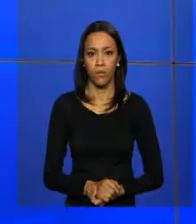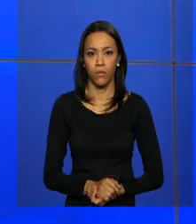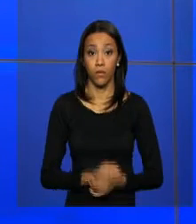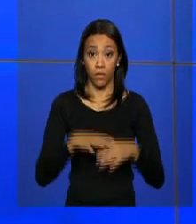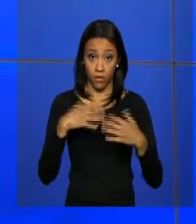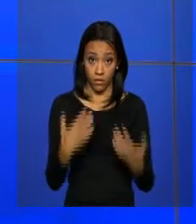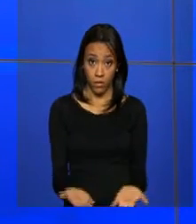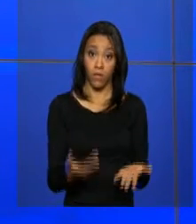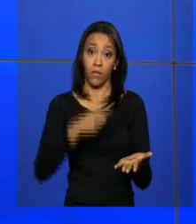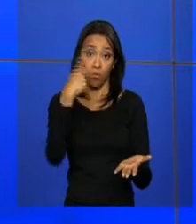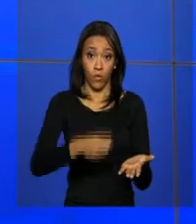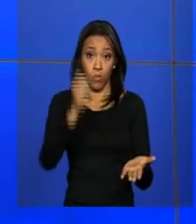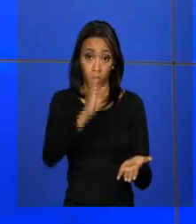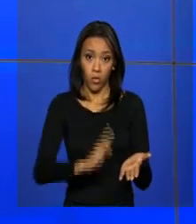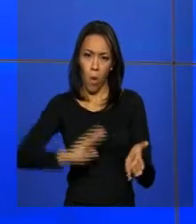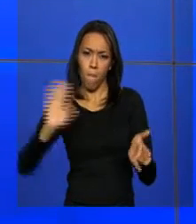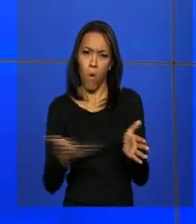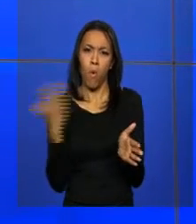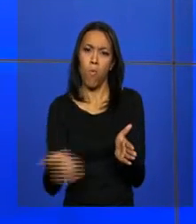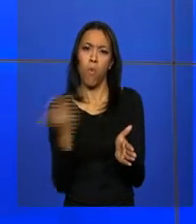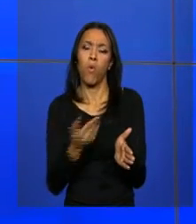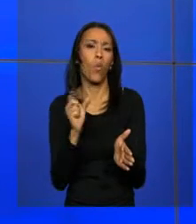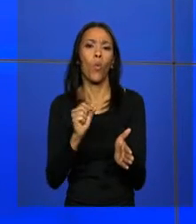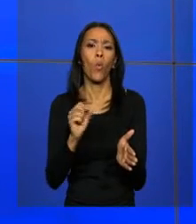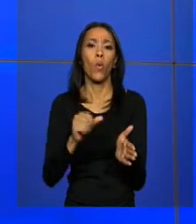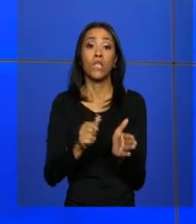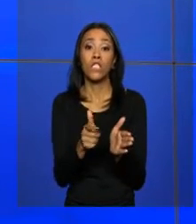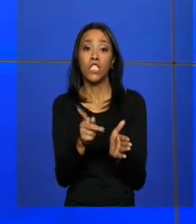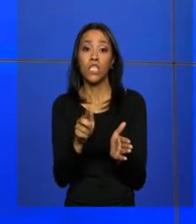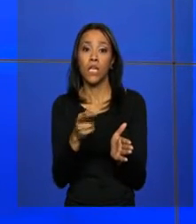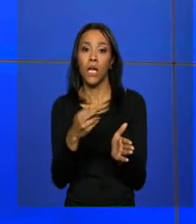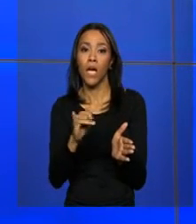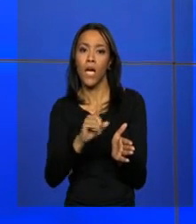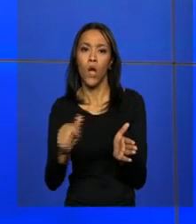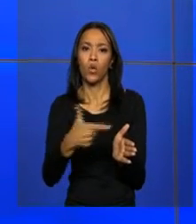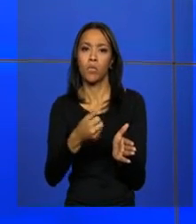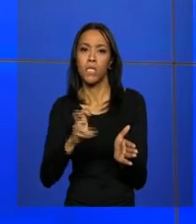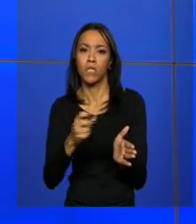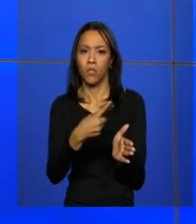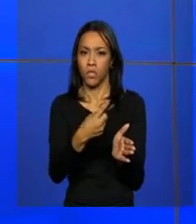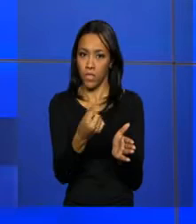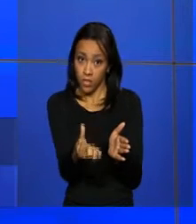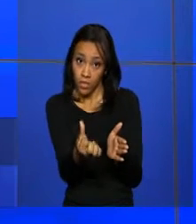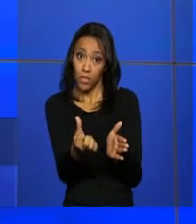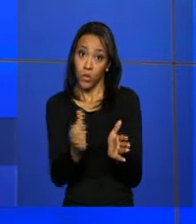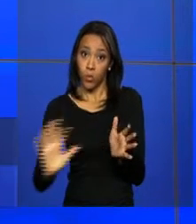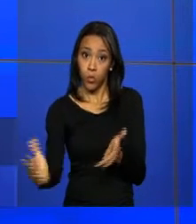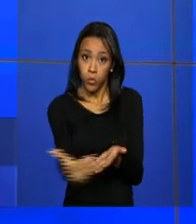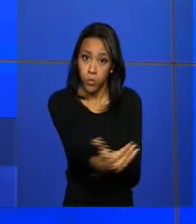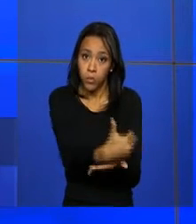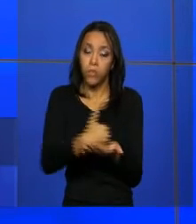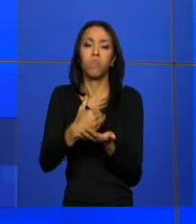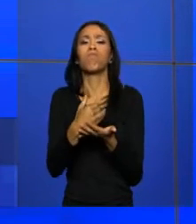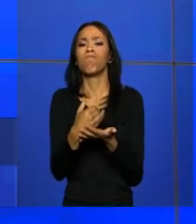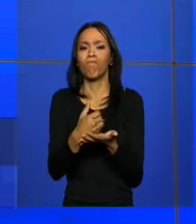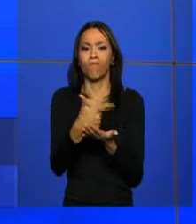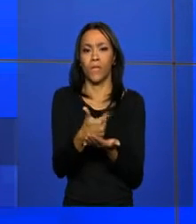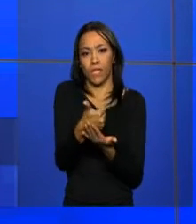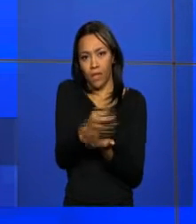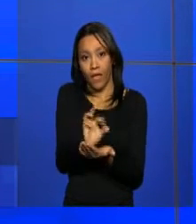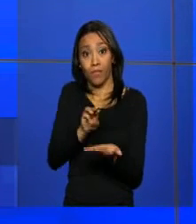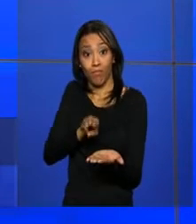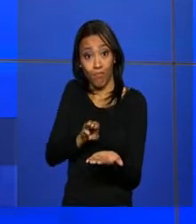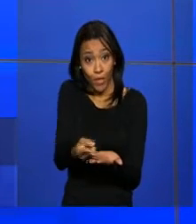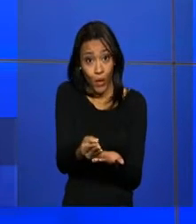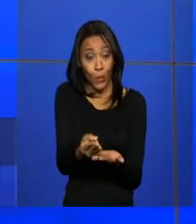A produção brasileira de grãos na safra 2015 e 2016, em fase de colheito, deve alcançar 210 milhões e